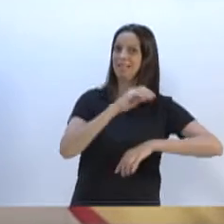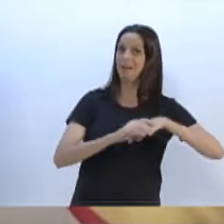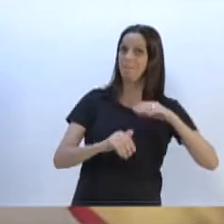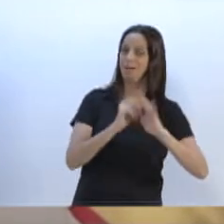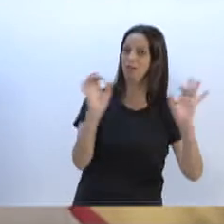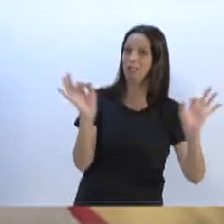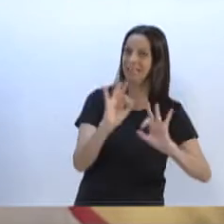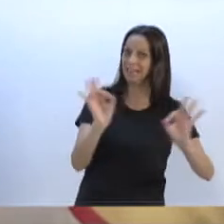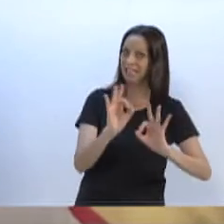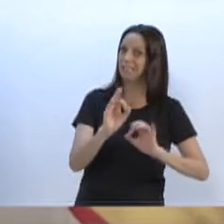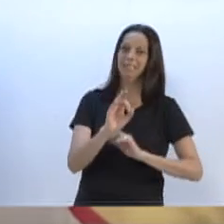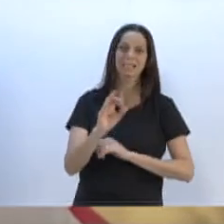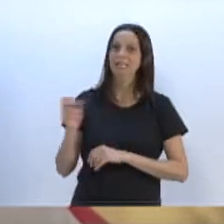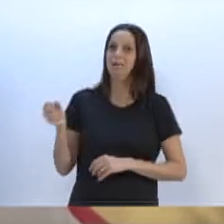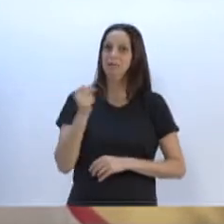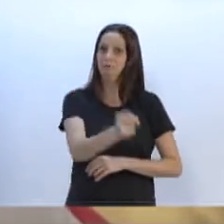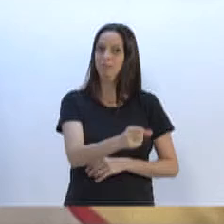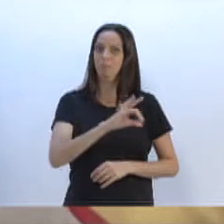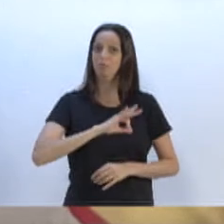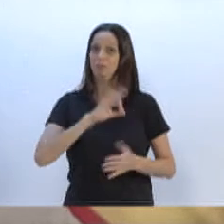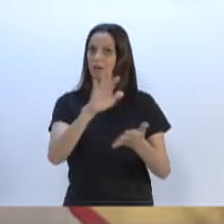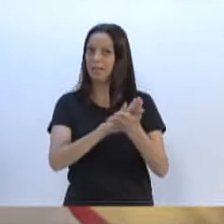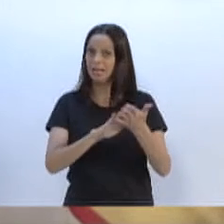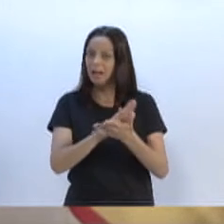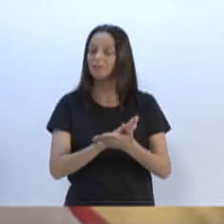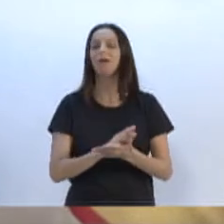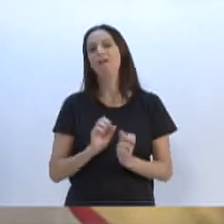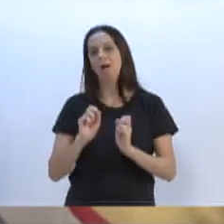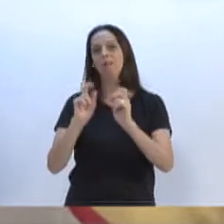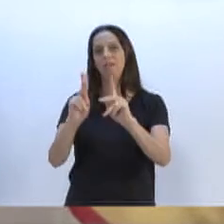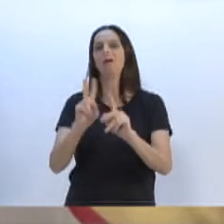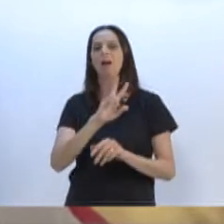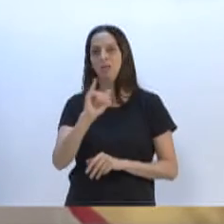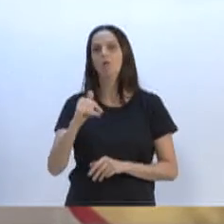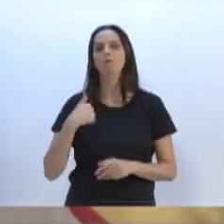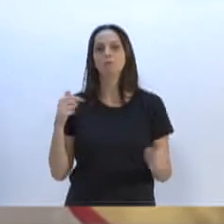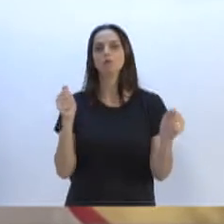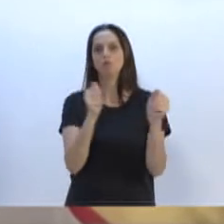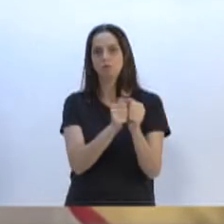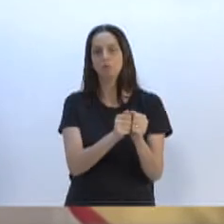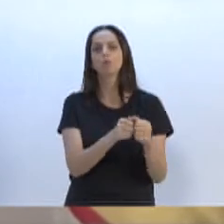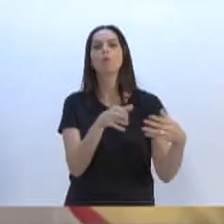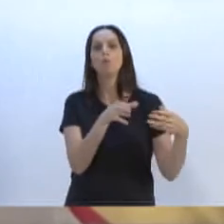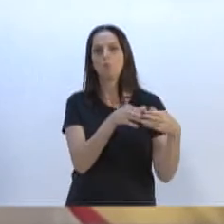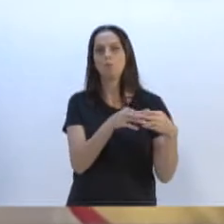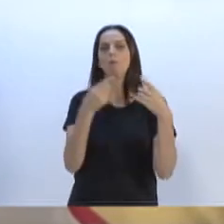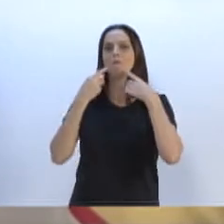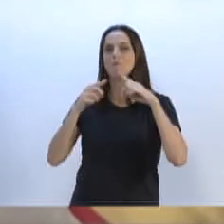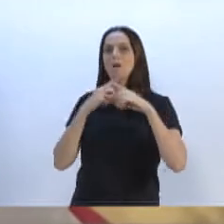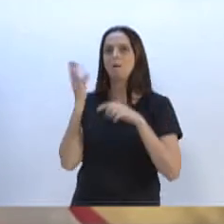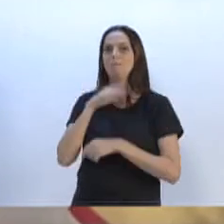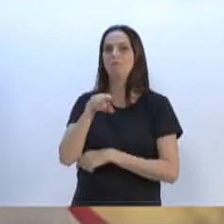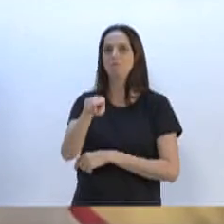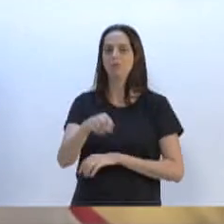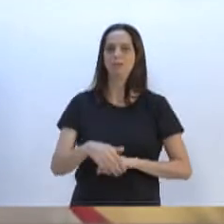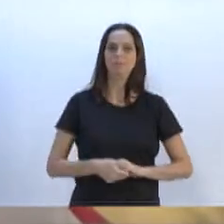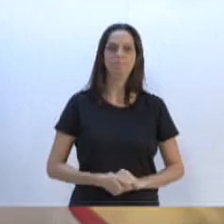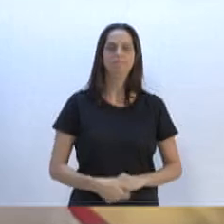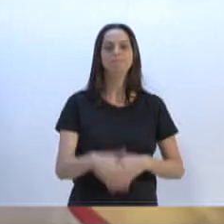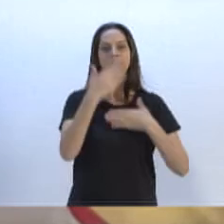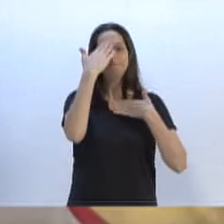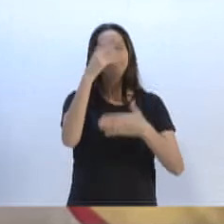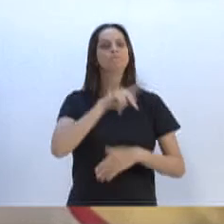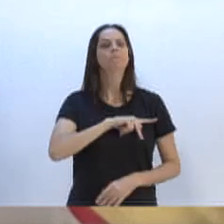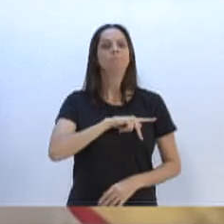mais candência, evidentemente, do que até agora foram feitas. Muito obrigado, senhor presidente,